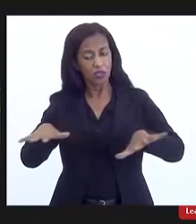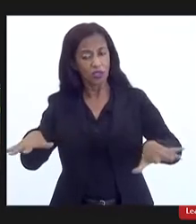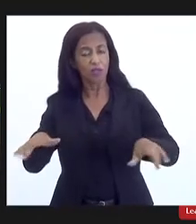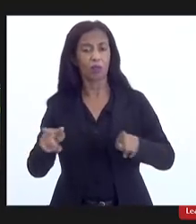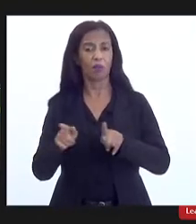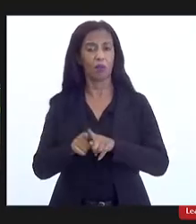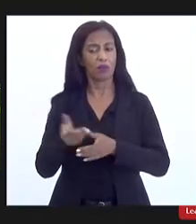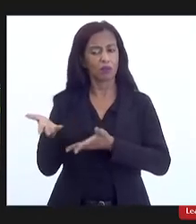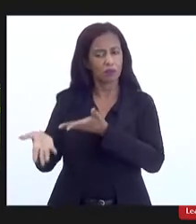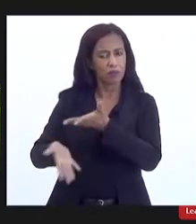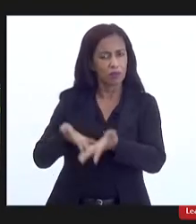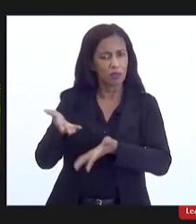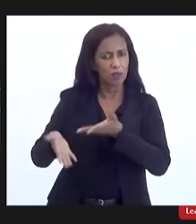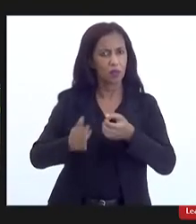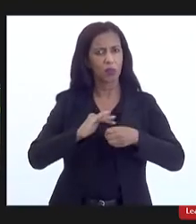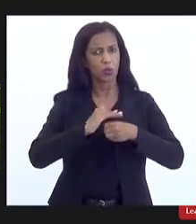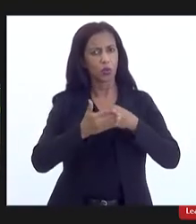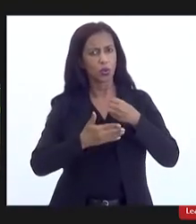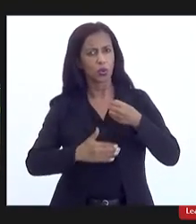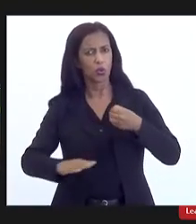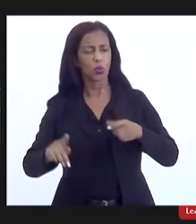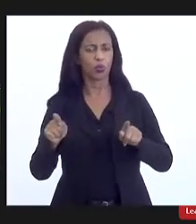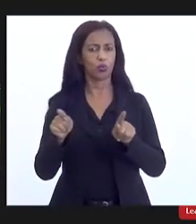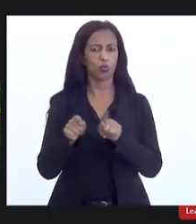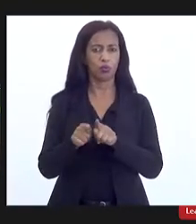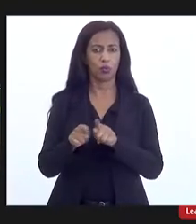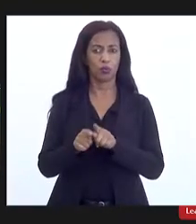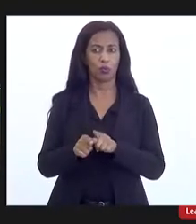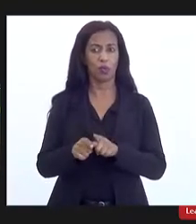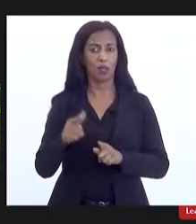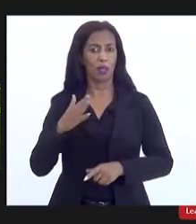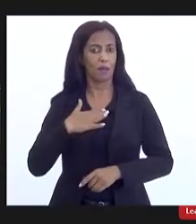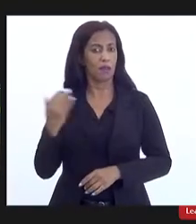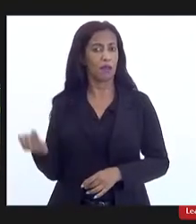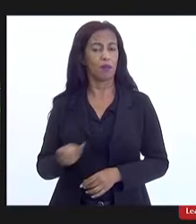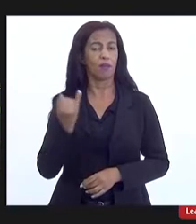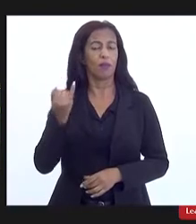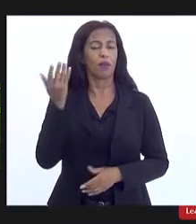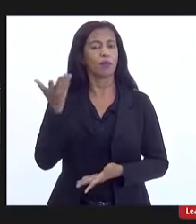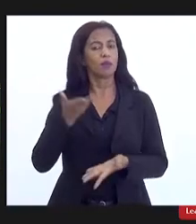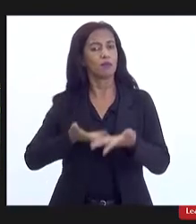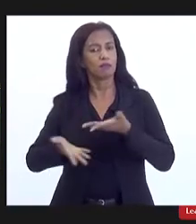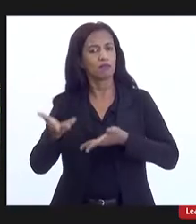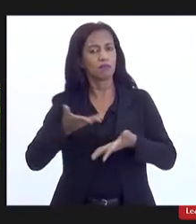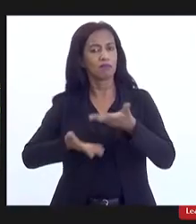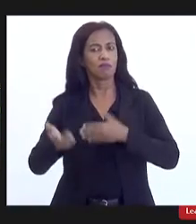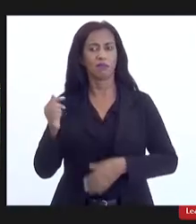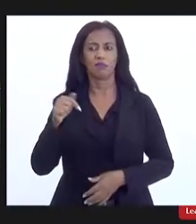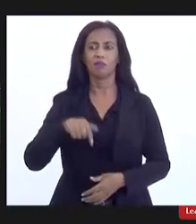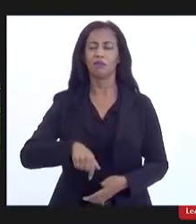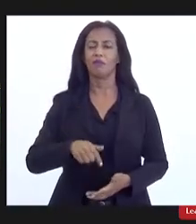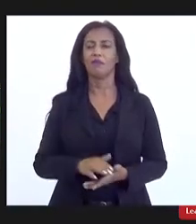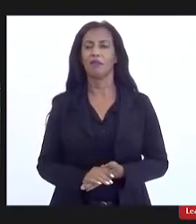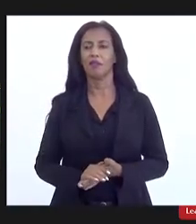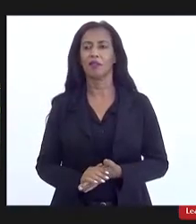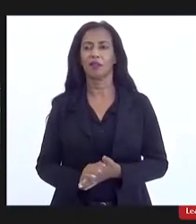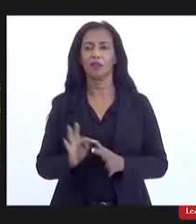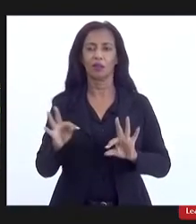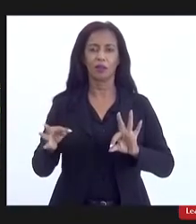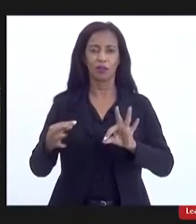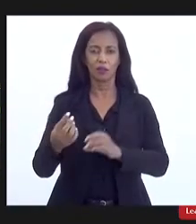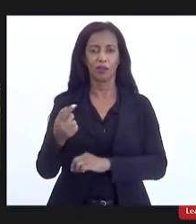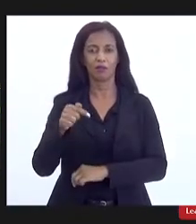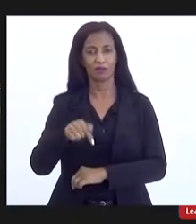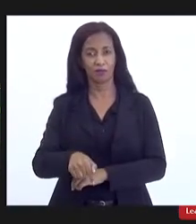coleta, tratamento de esgoto e, assim, a minha importância de participar aqui, deputados e todos que estão aqui,